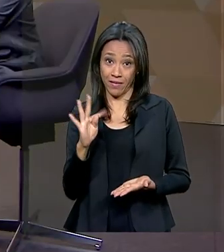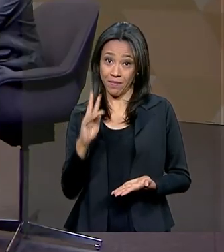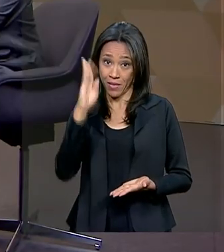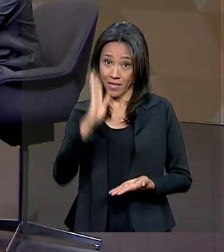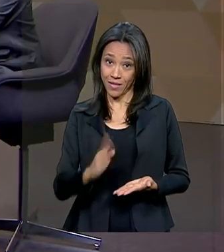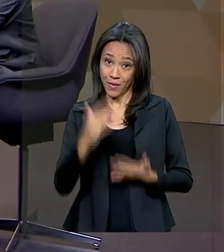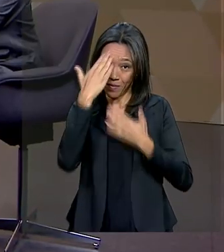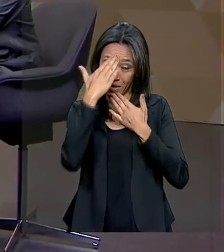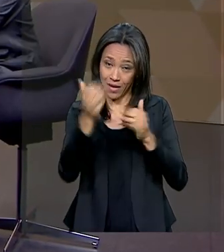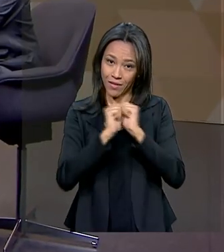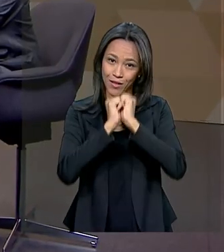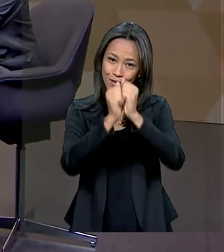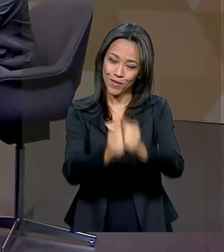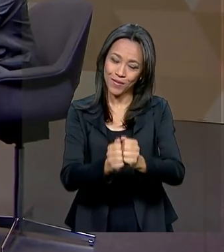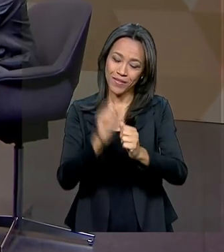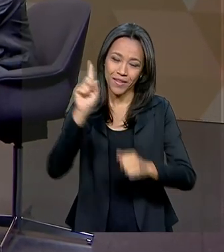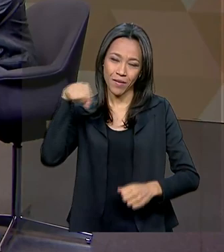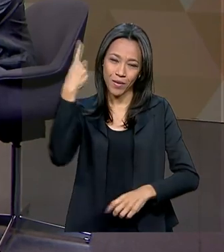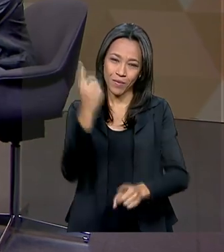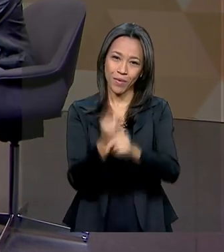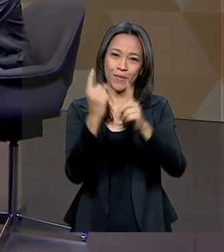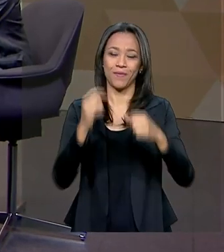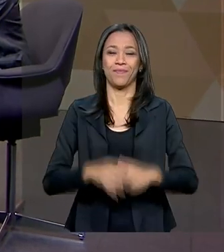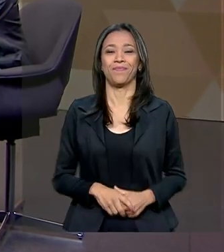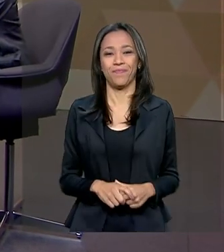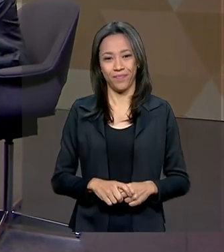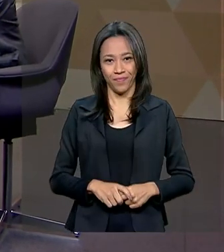Obrigado pela companhia e até o próximo programa.